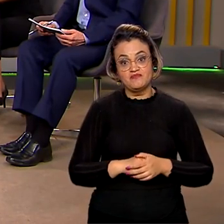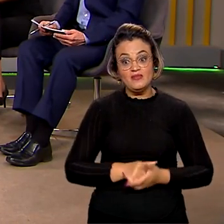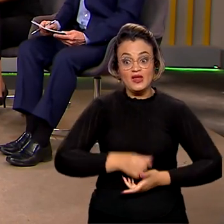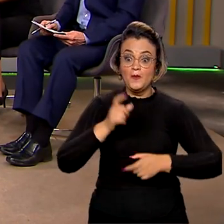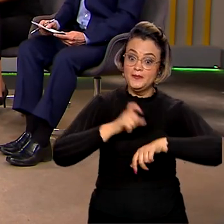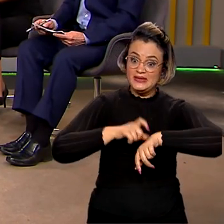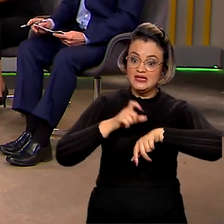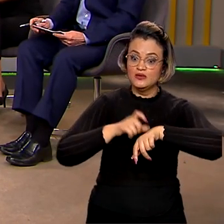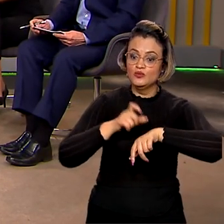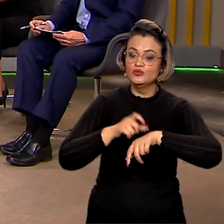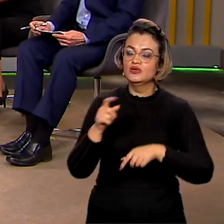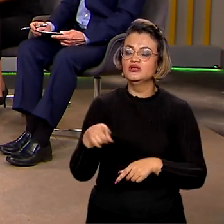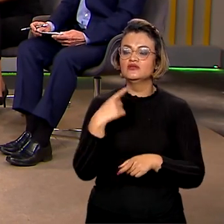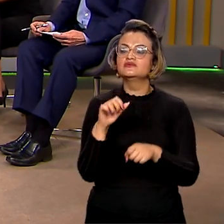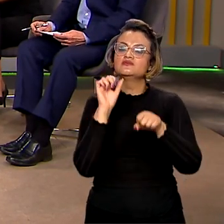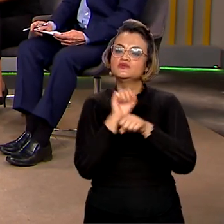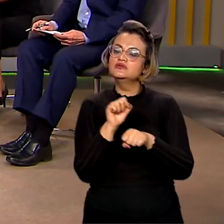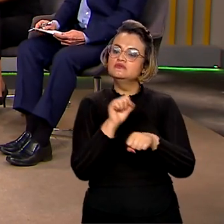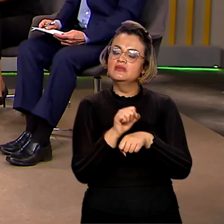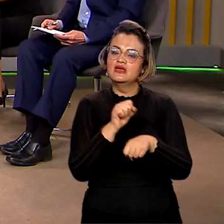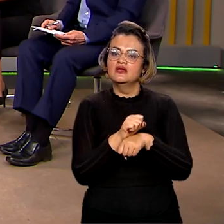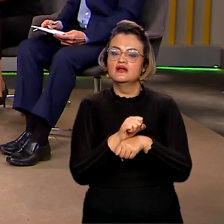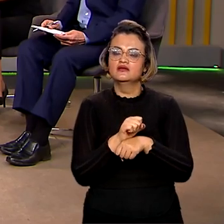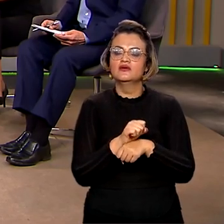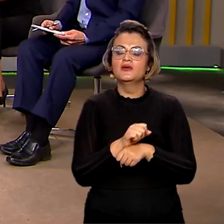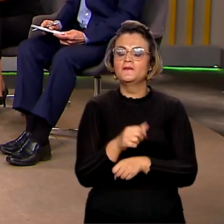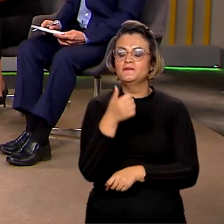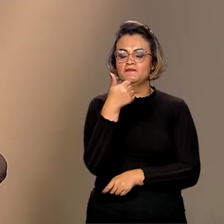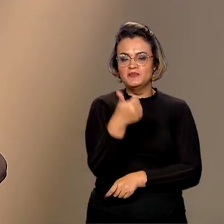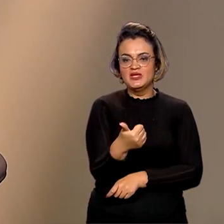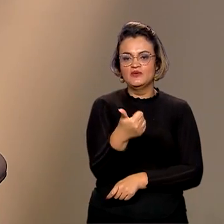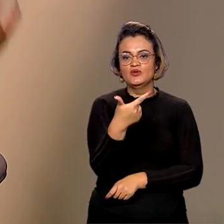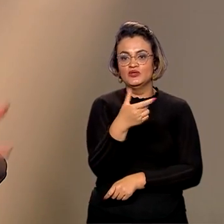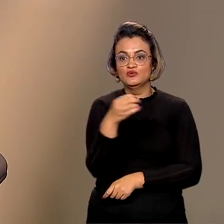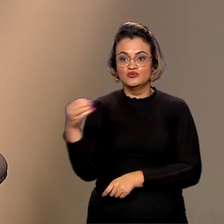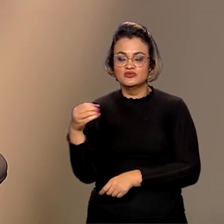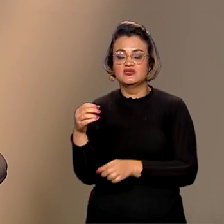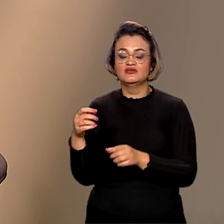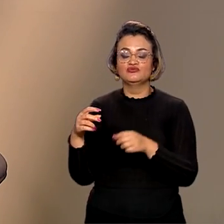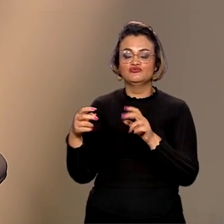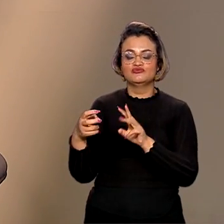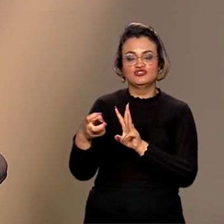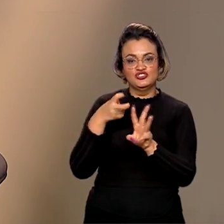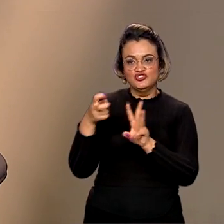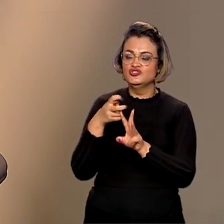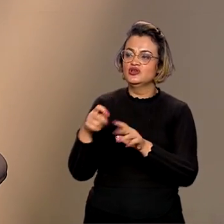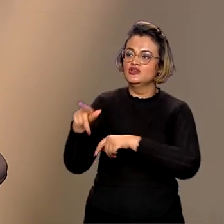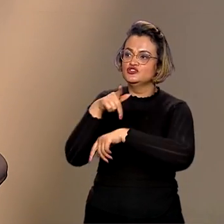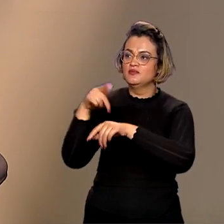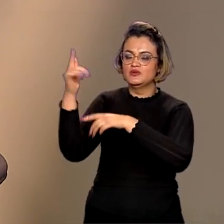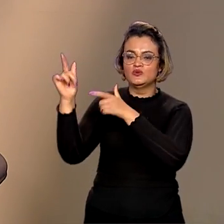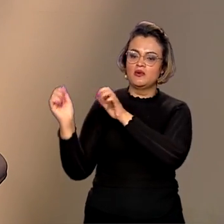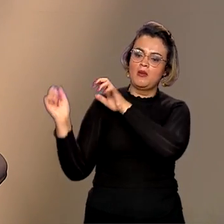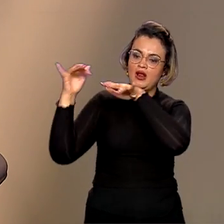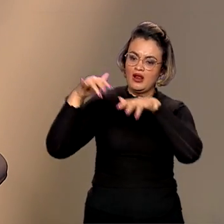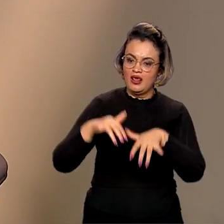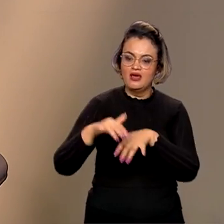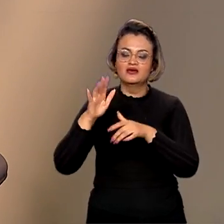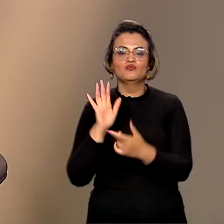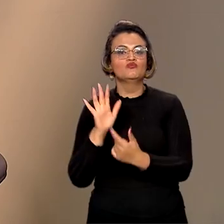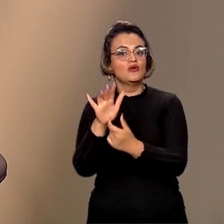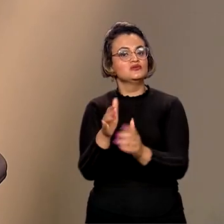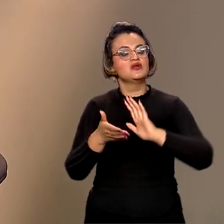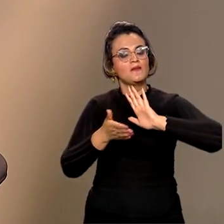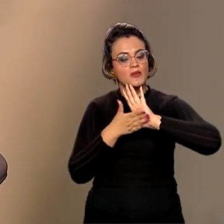estamos esperando cerca de 1.200 indígenas dos oito países amazônicos para também apresentar suas